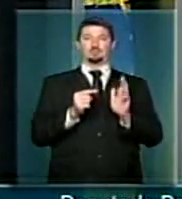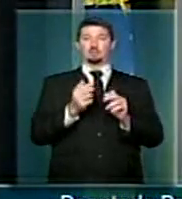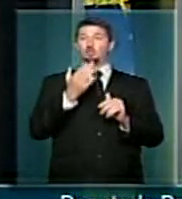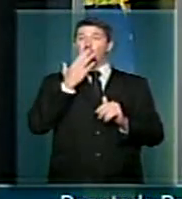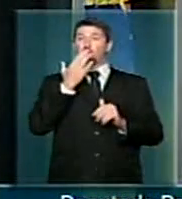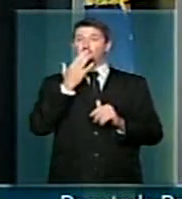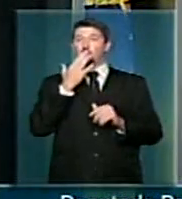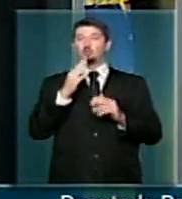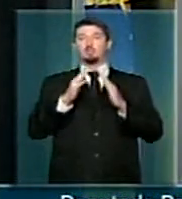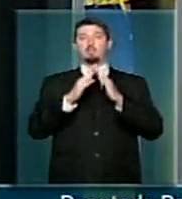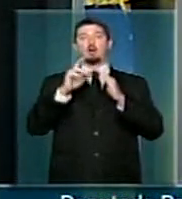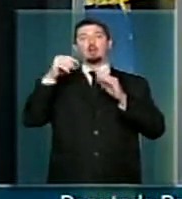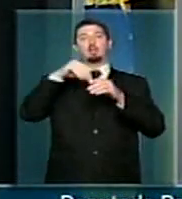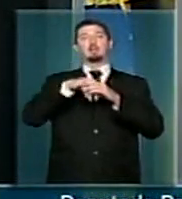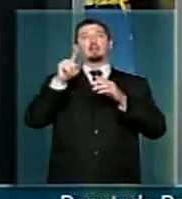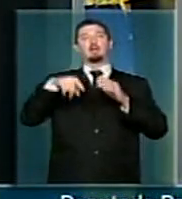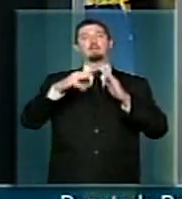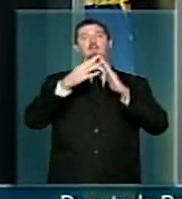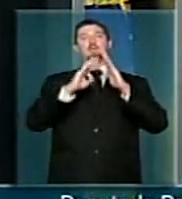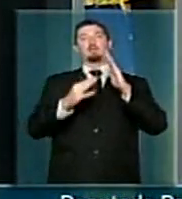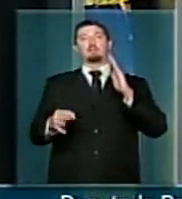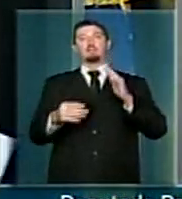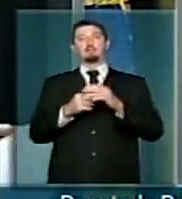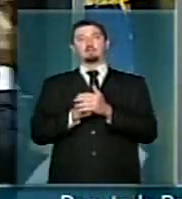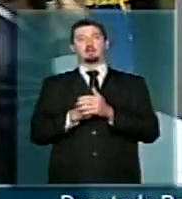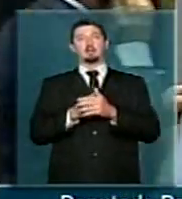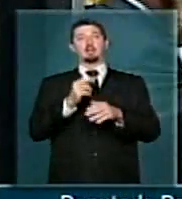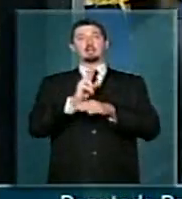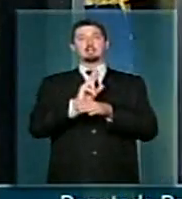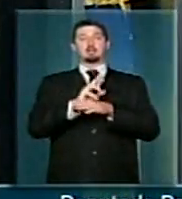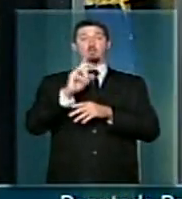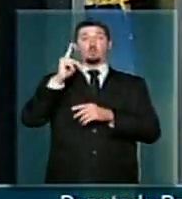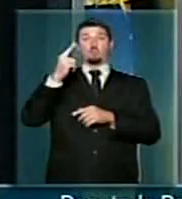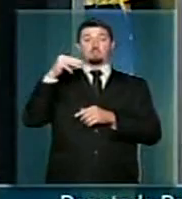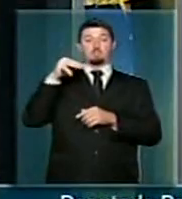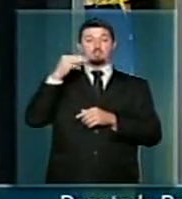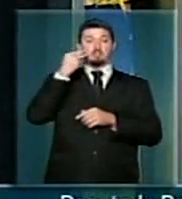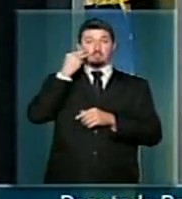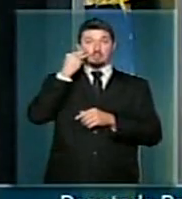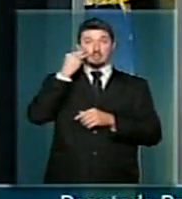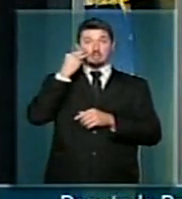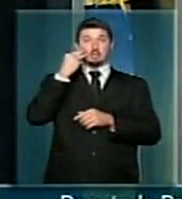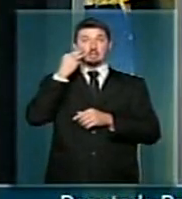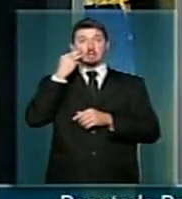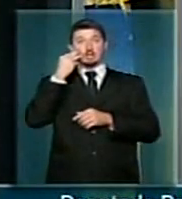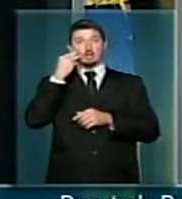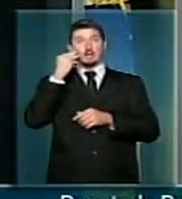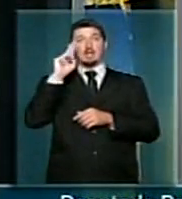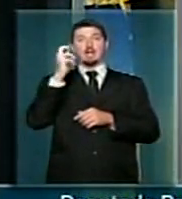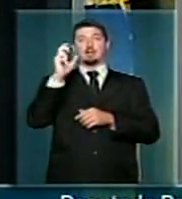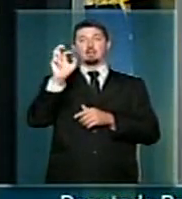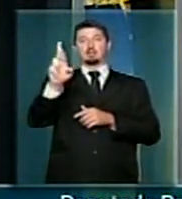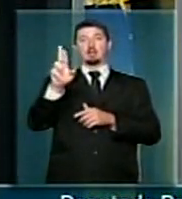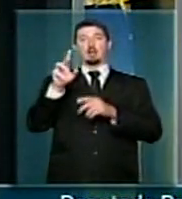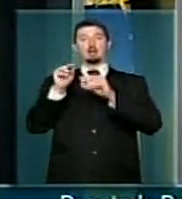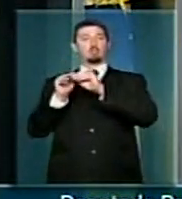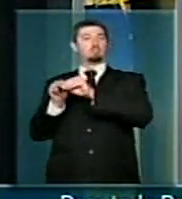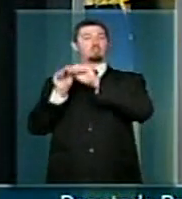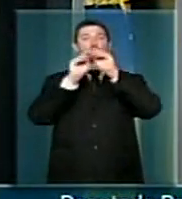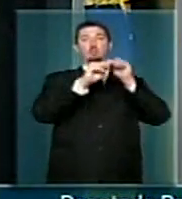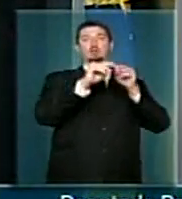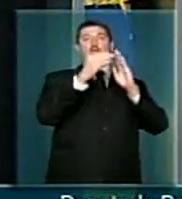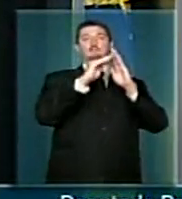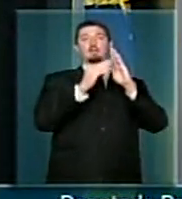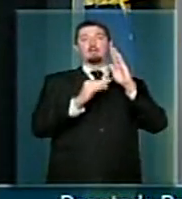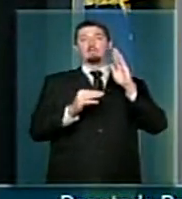índios, vivendo em favela, saíram da reserva de 1 milhão 745 mil hectares e estão na favela